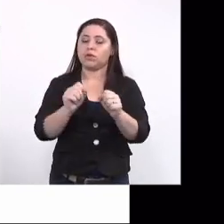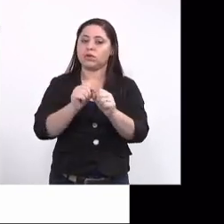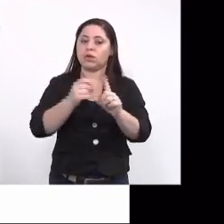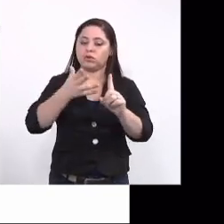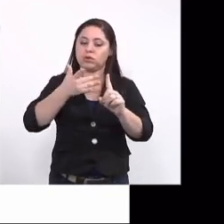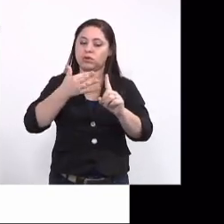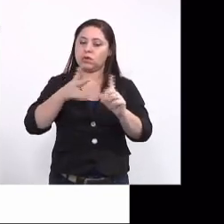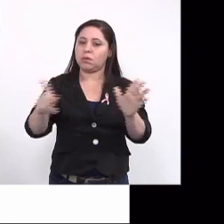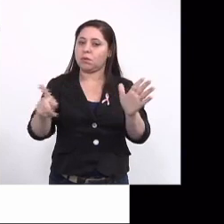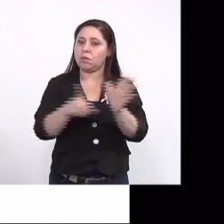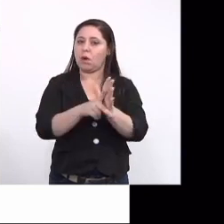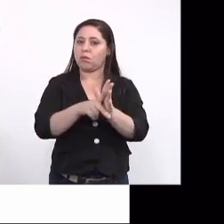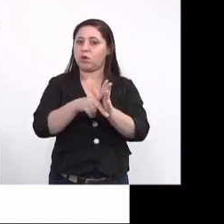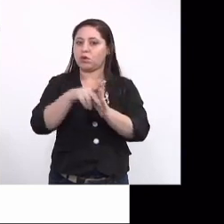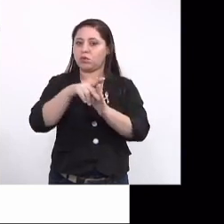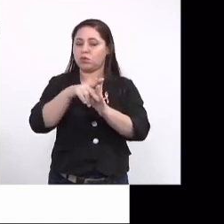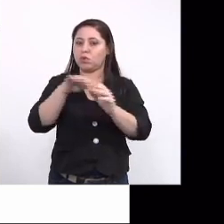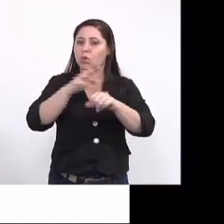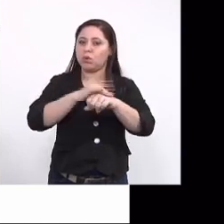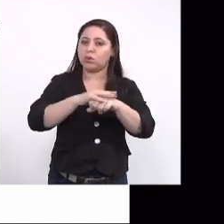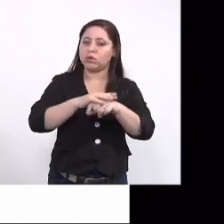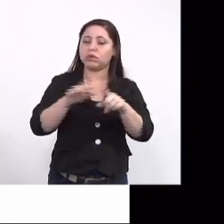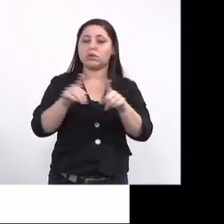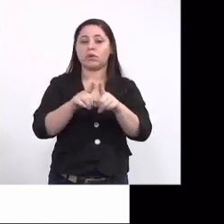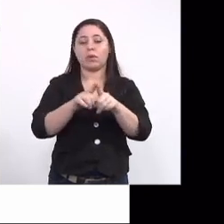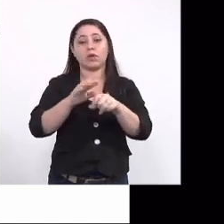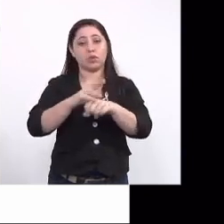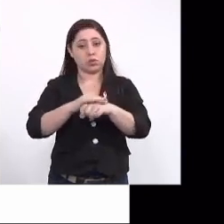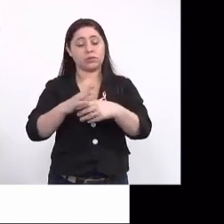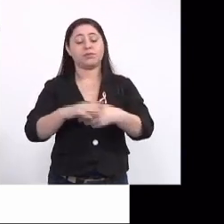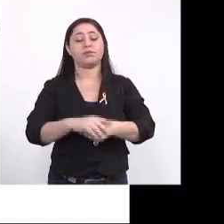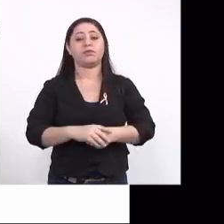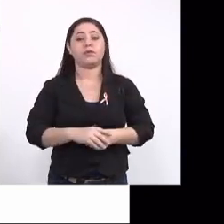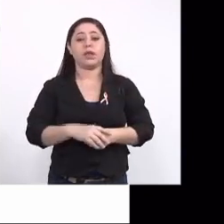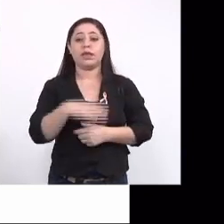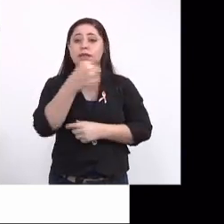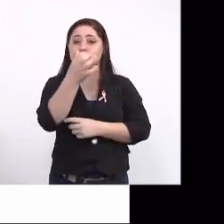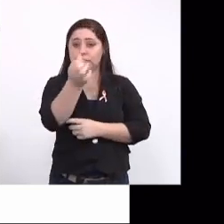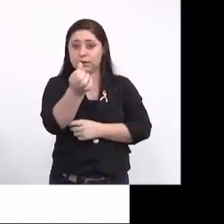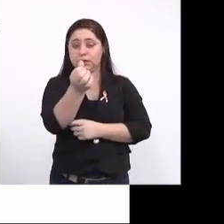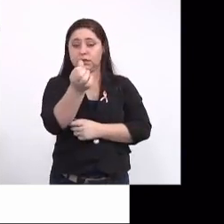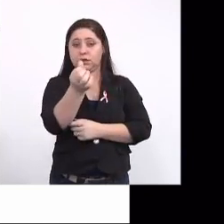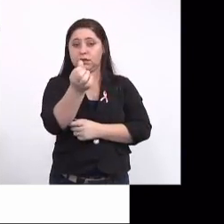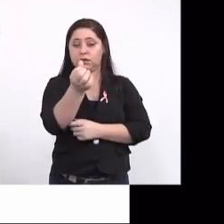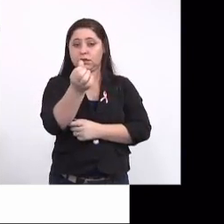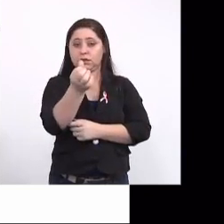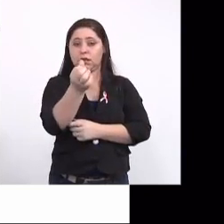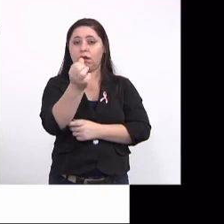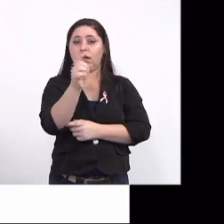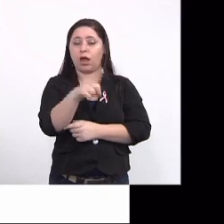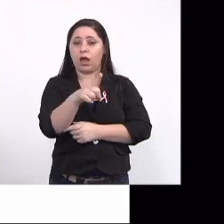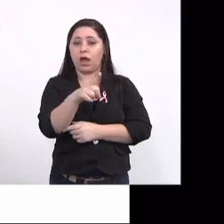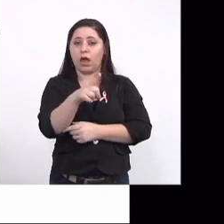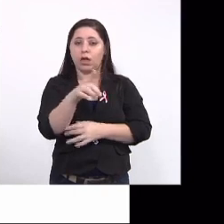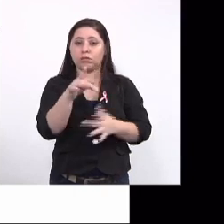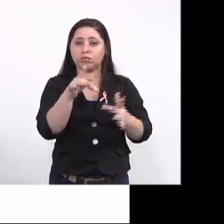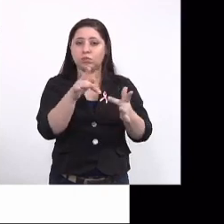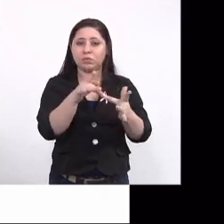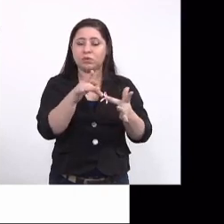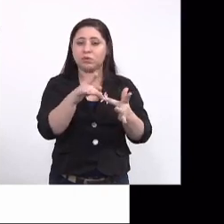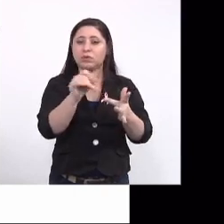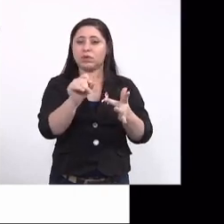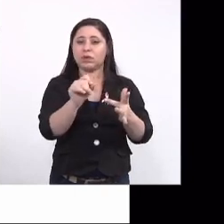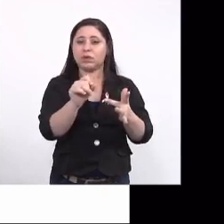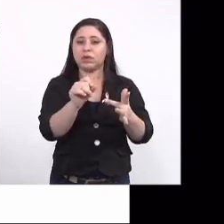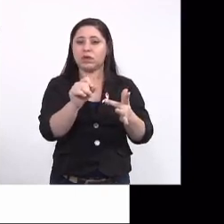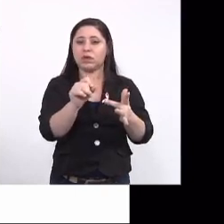congênita, além das doenças infecciosas. E aí, seis casos estavam relacionados a